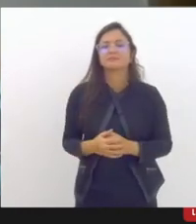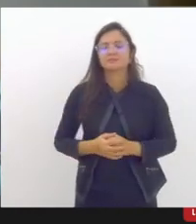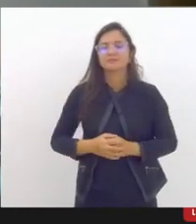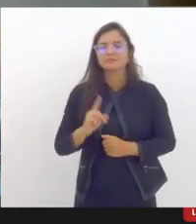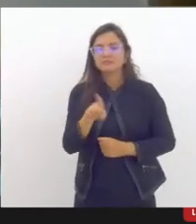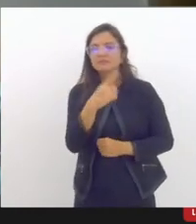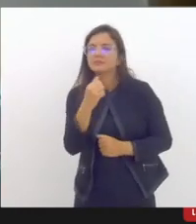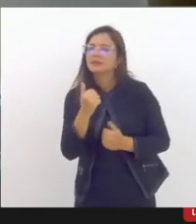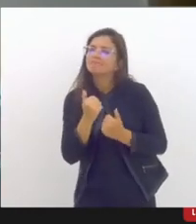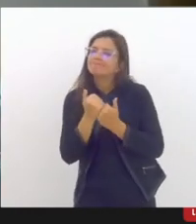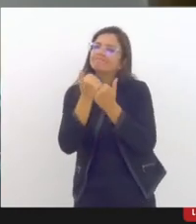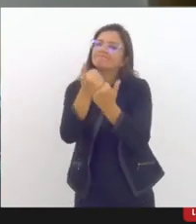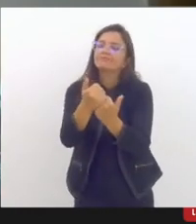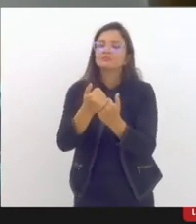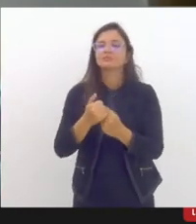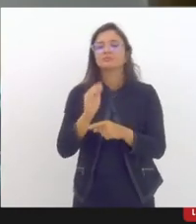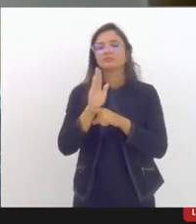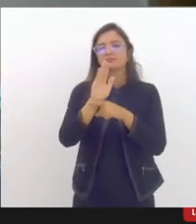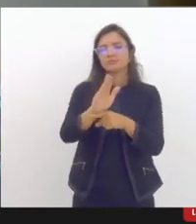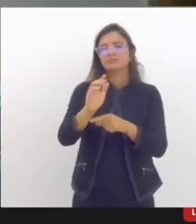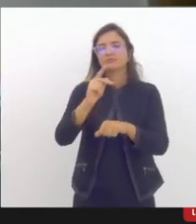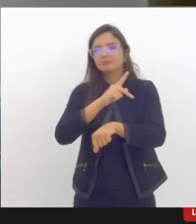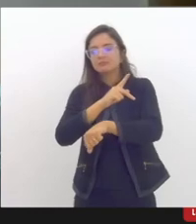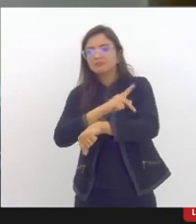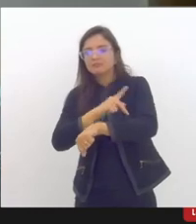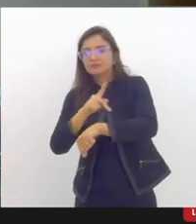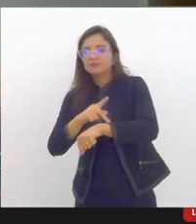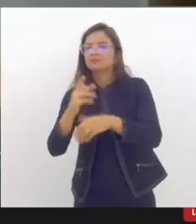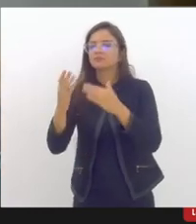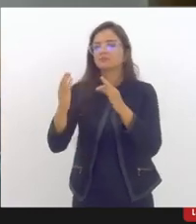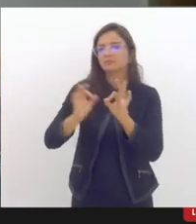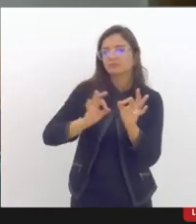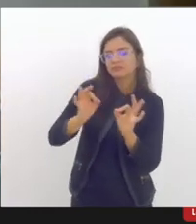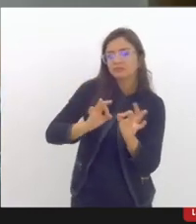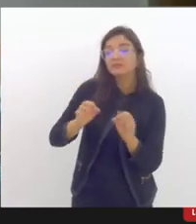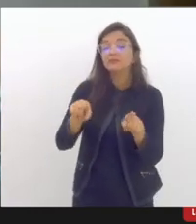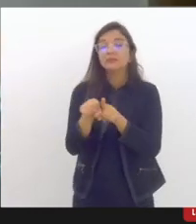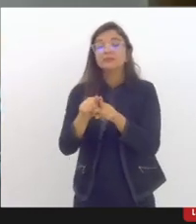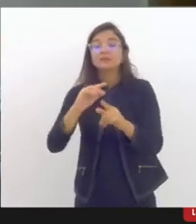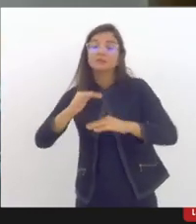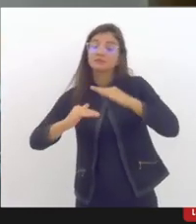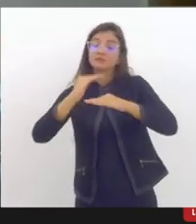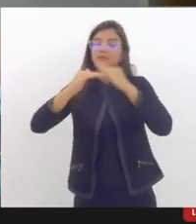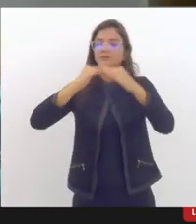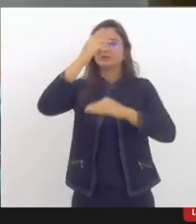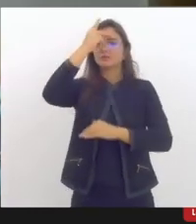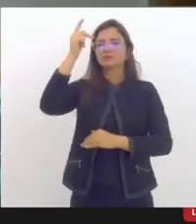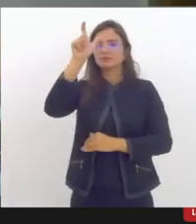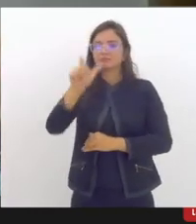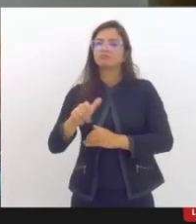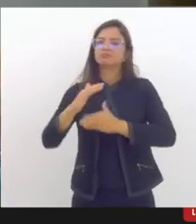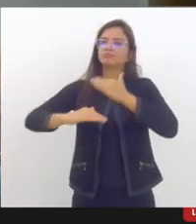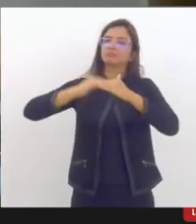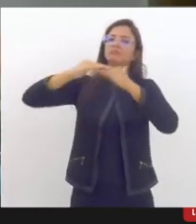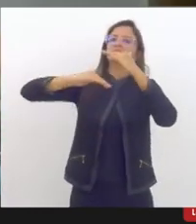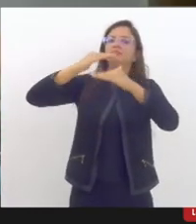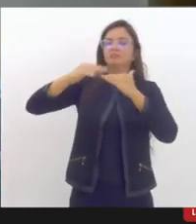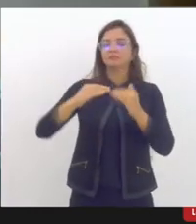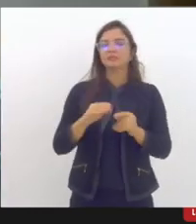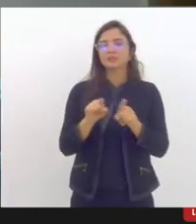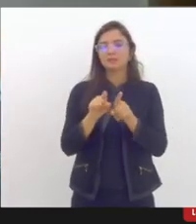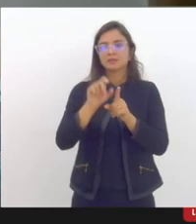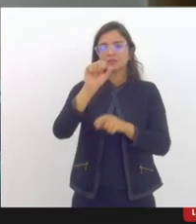apoio aos projetos pedagógicos. A gente também tem o desenvolvimento de pessoas dentro dessa Superintendência. A SUPLAN, que é o